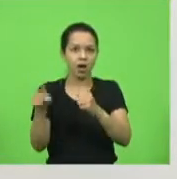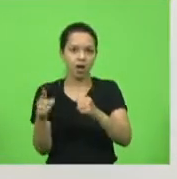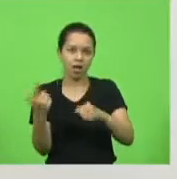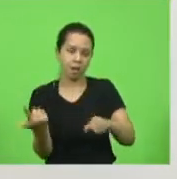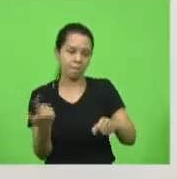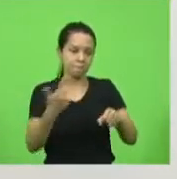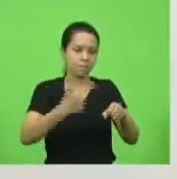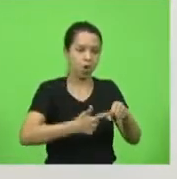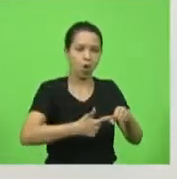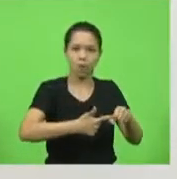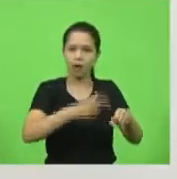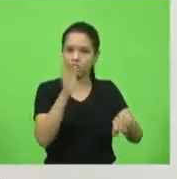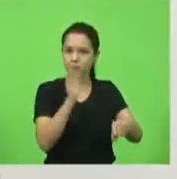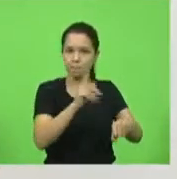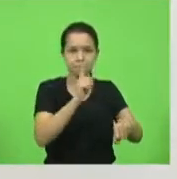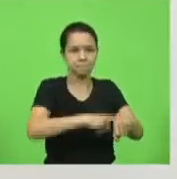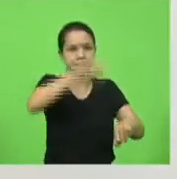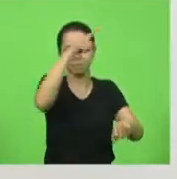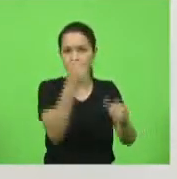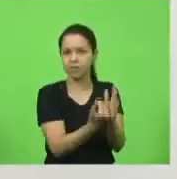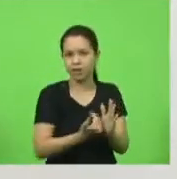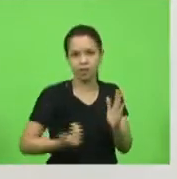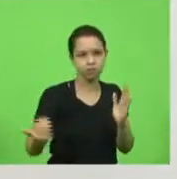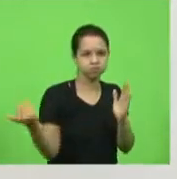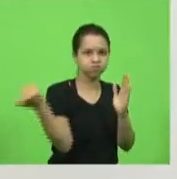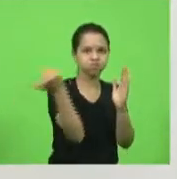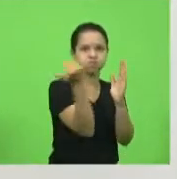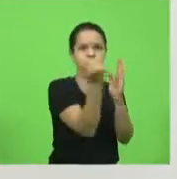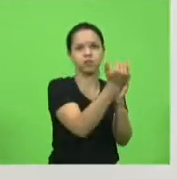crau, já cravou o aumento ali.